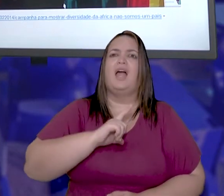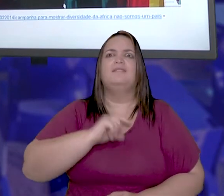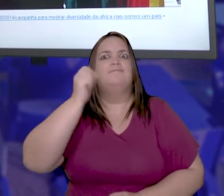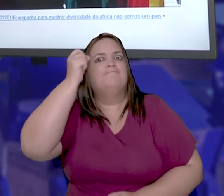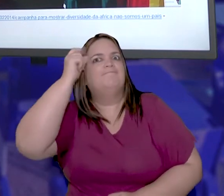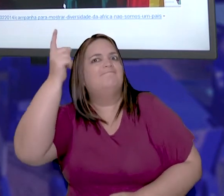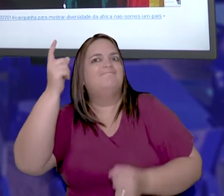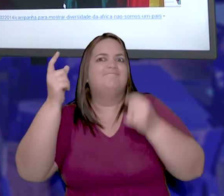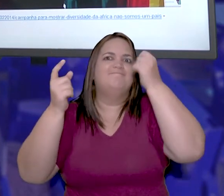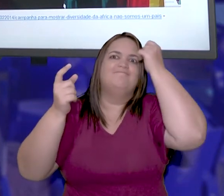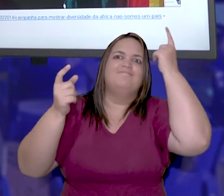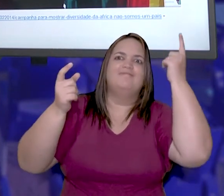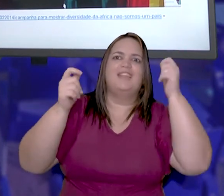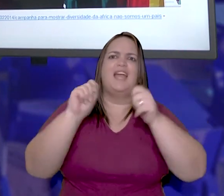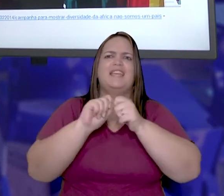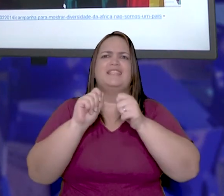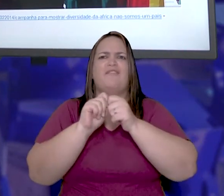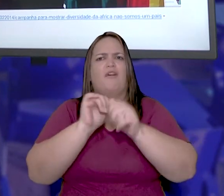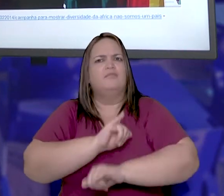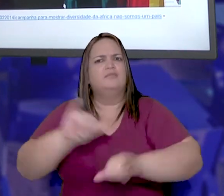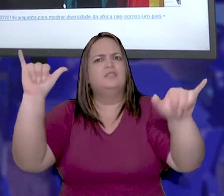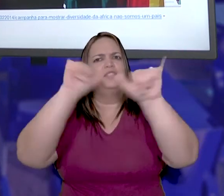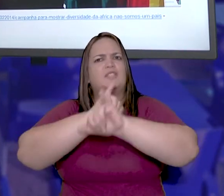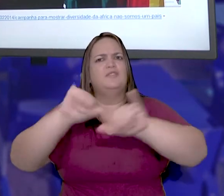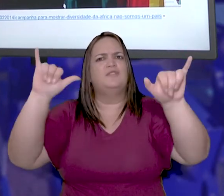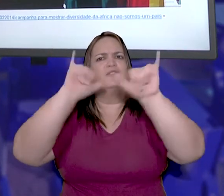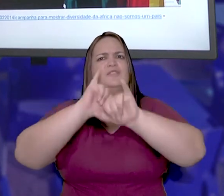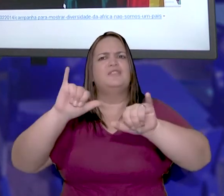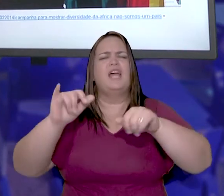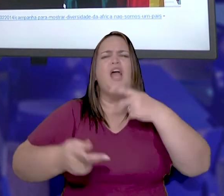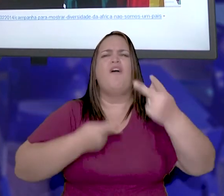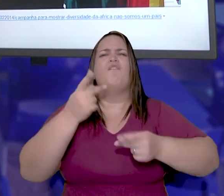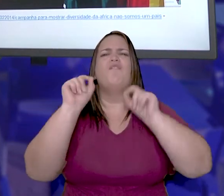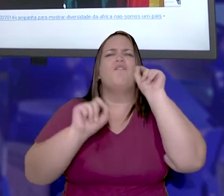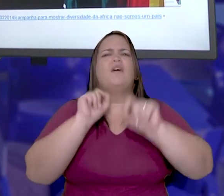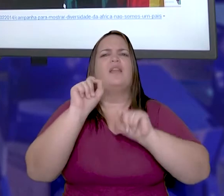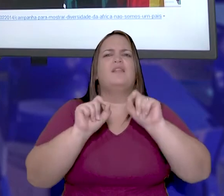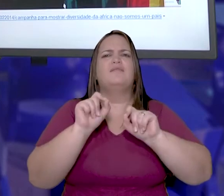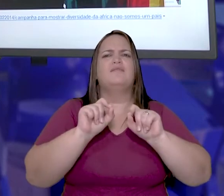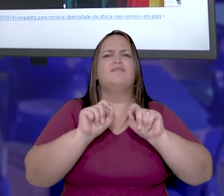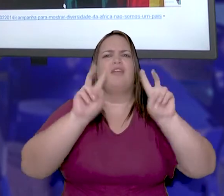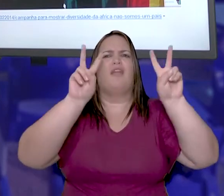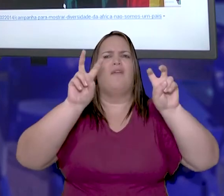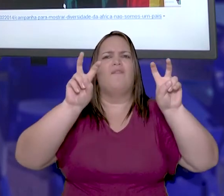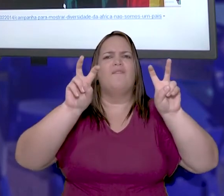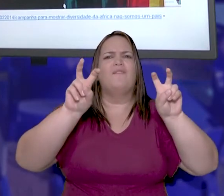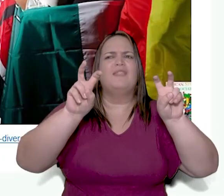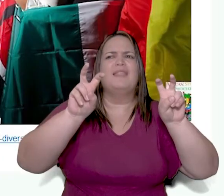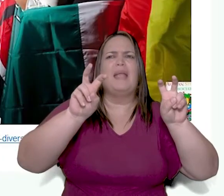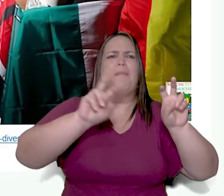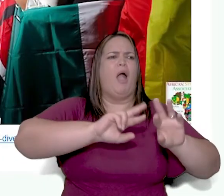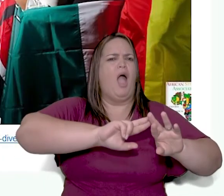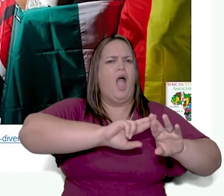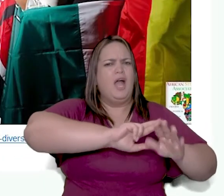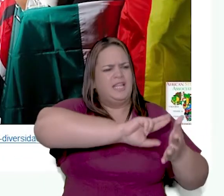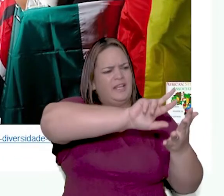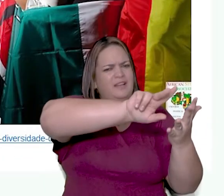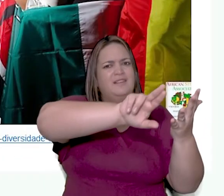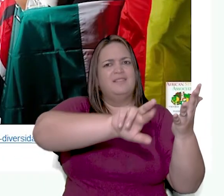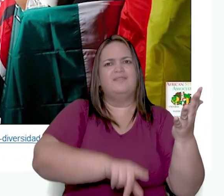estudantes universitários tiveram a ideia de fazer uma campanha falando sobre a